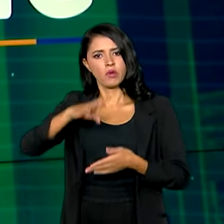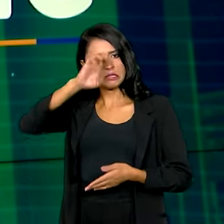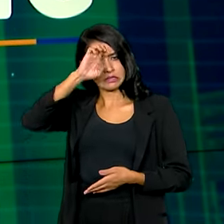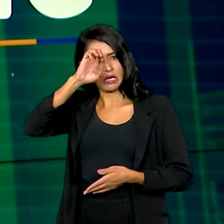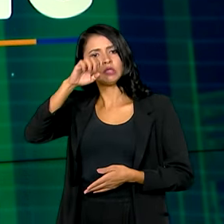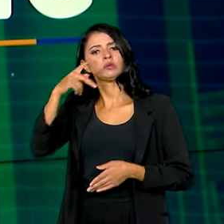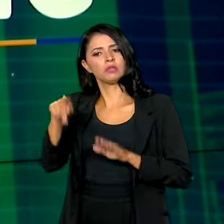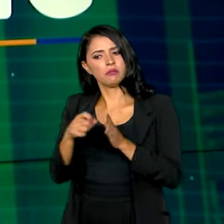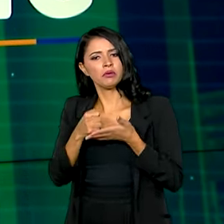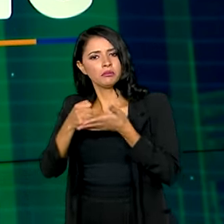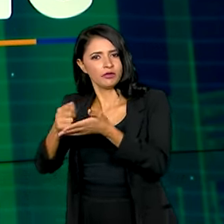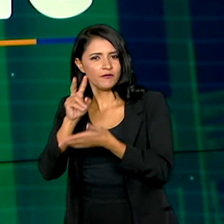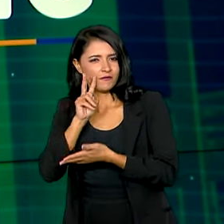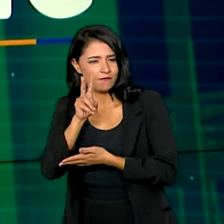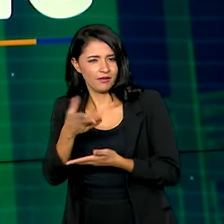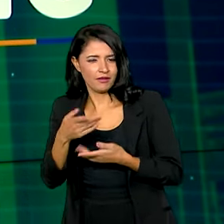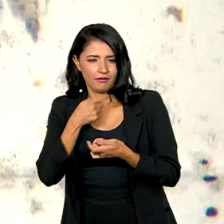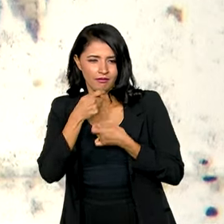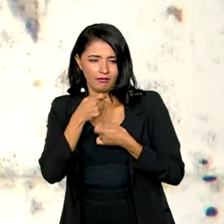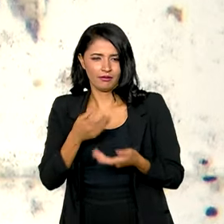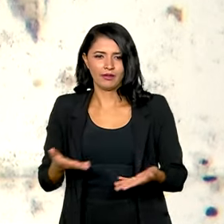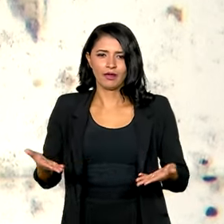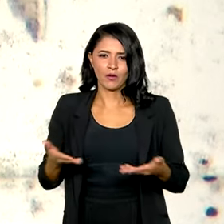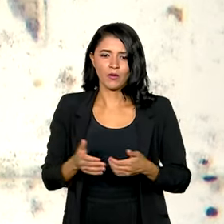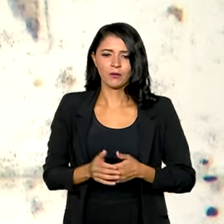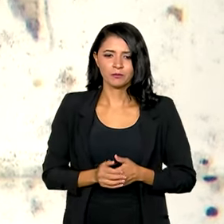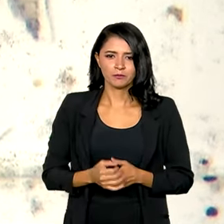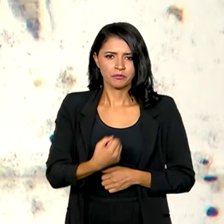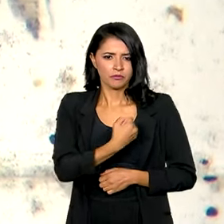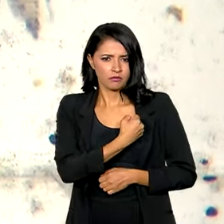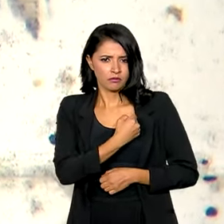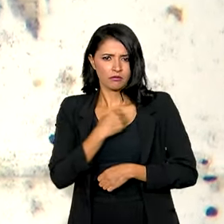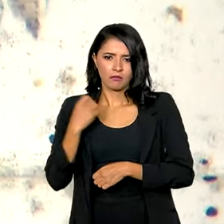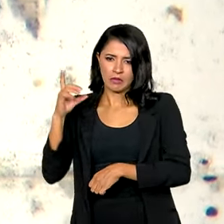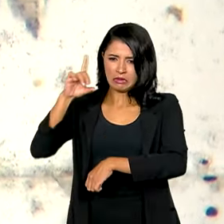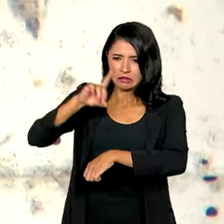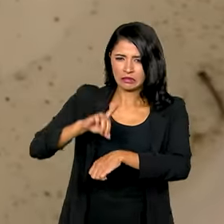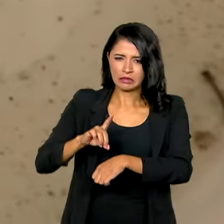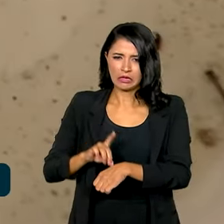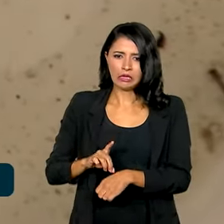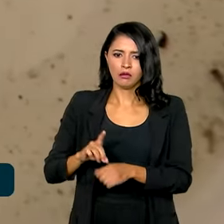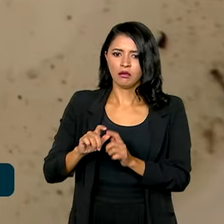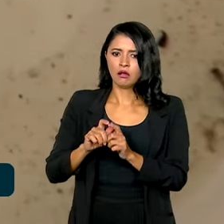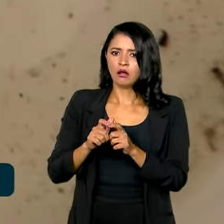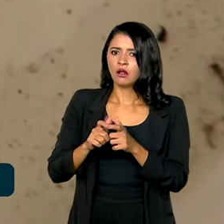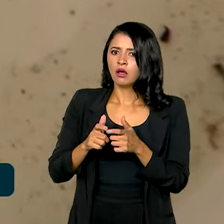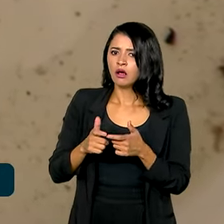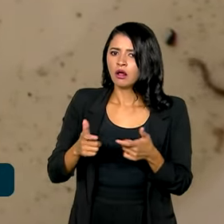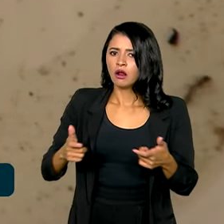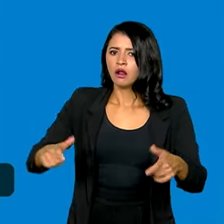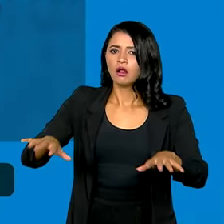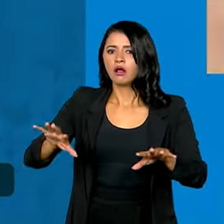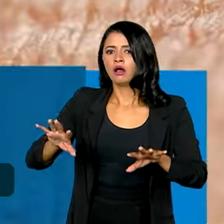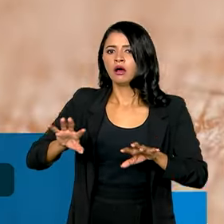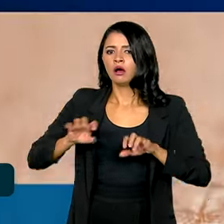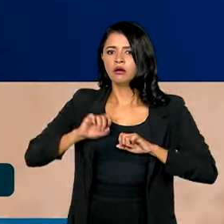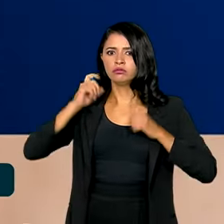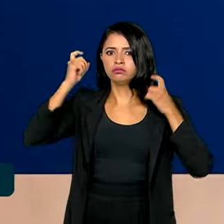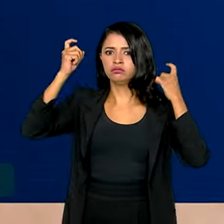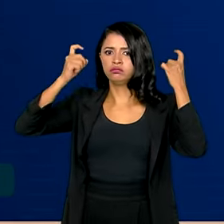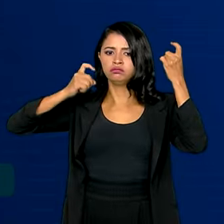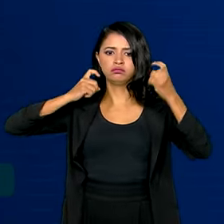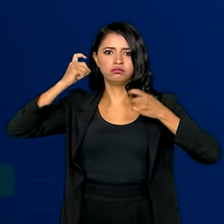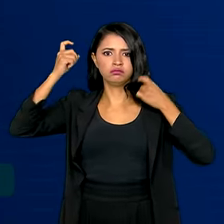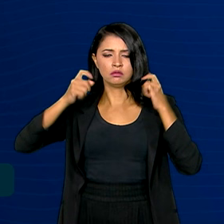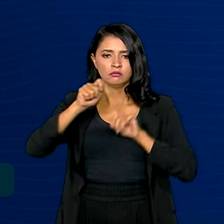Brasileiro. É o que você vê agora na reportagem. Os números da dengue no Brasil cresceram e a situação preocupa. Somente em